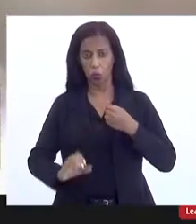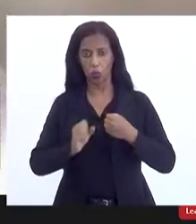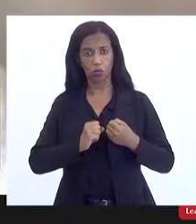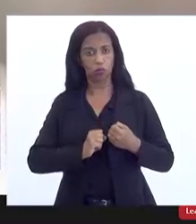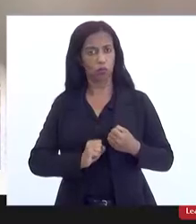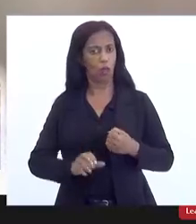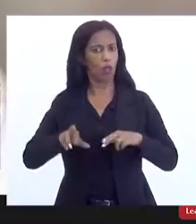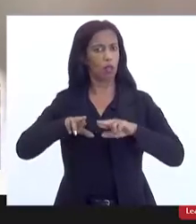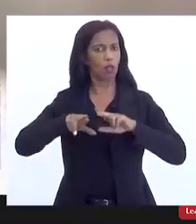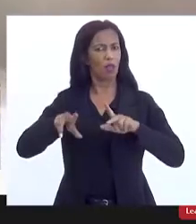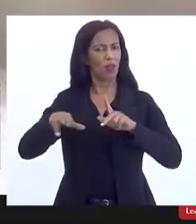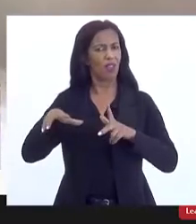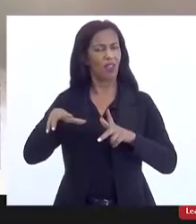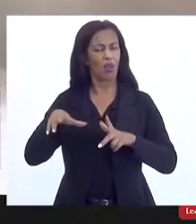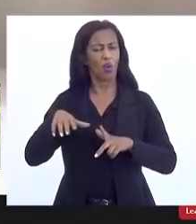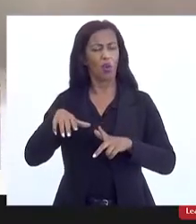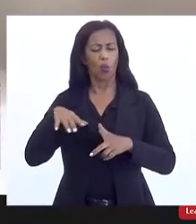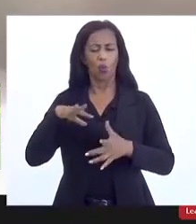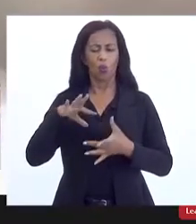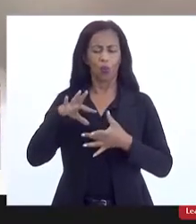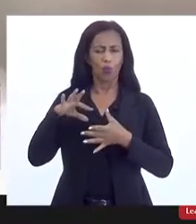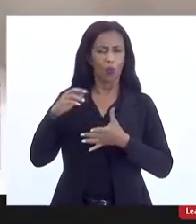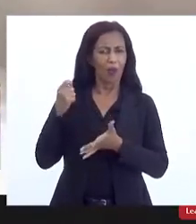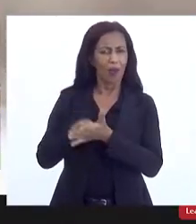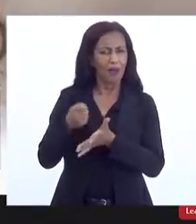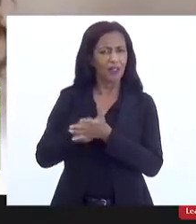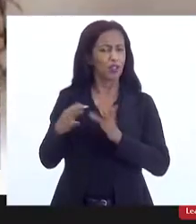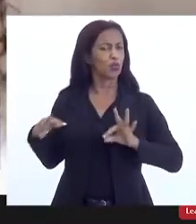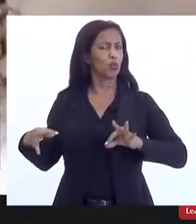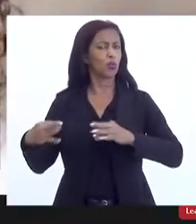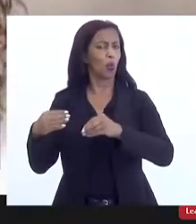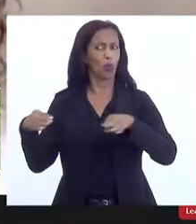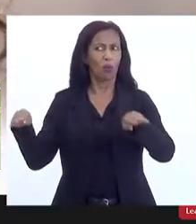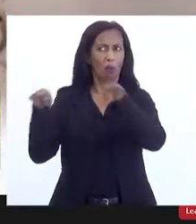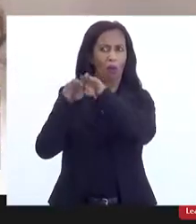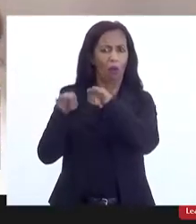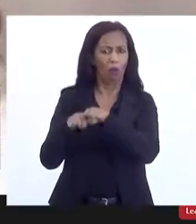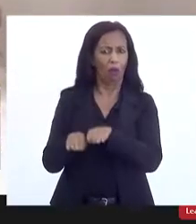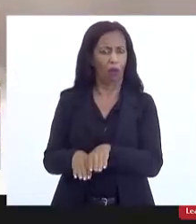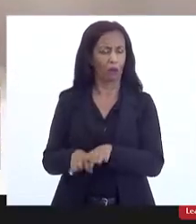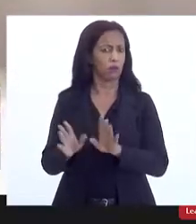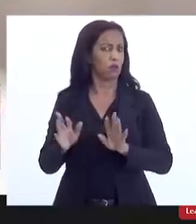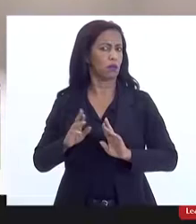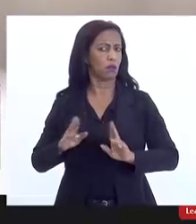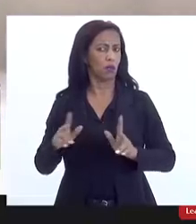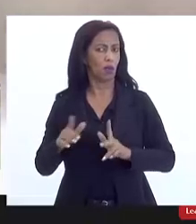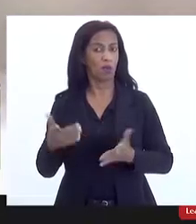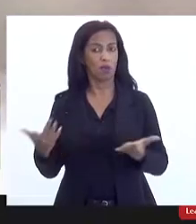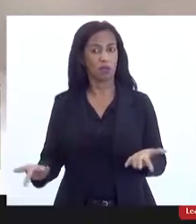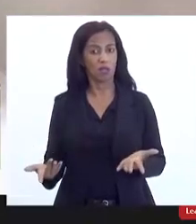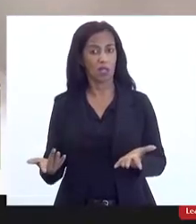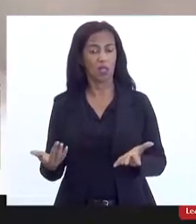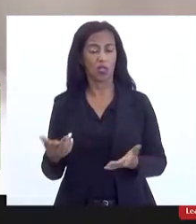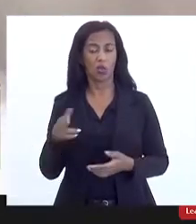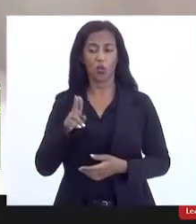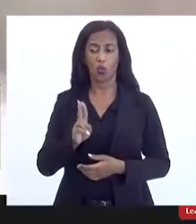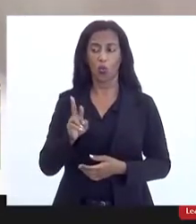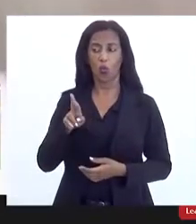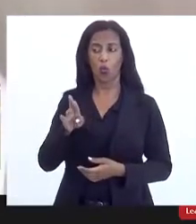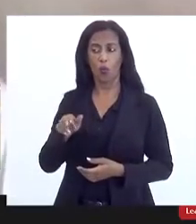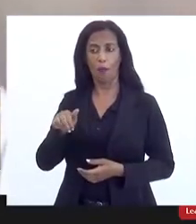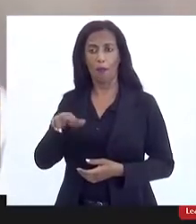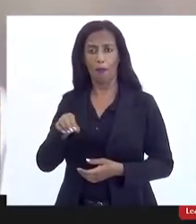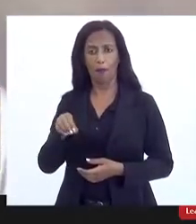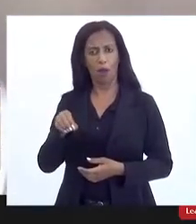não é universalizado, não é garantido a todos e todas, seja em contexto urbano, em especial